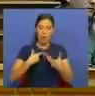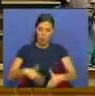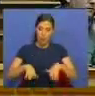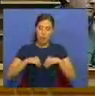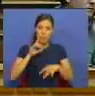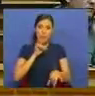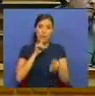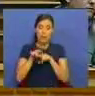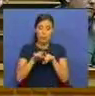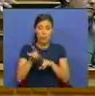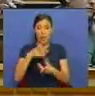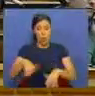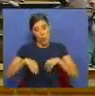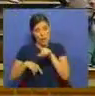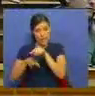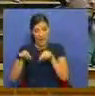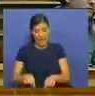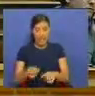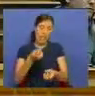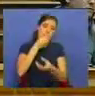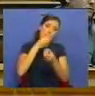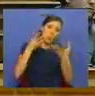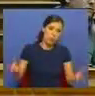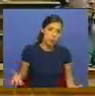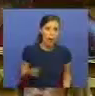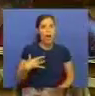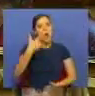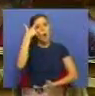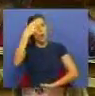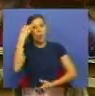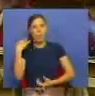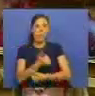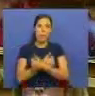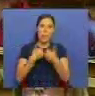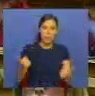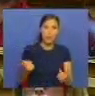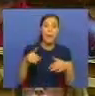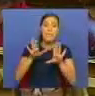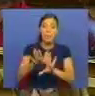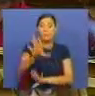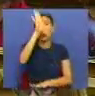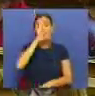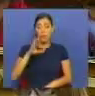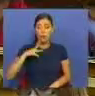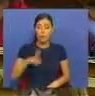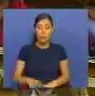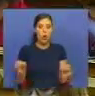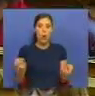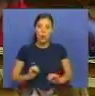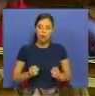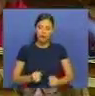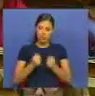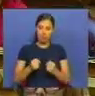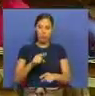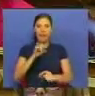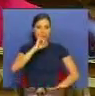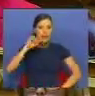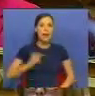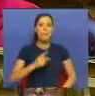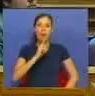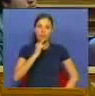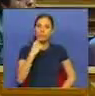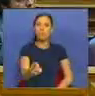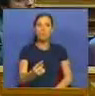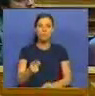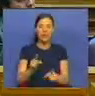a Sra. Deputada não o admita. Aqui, muito bem, entendemos isso perfeitamente. Mas o Governo português não teve espinha. Não foi capaz de